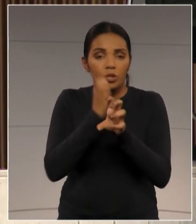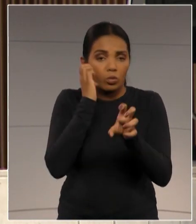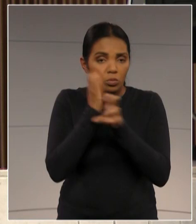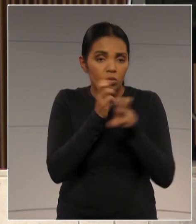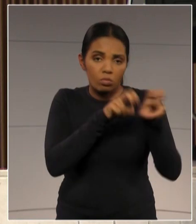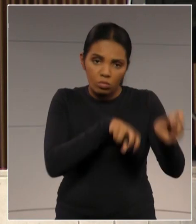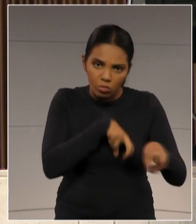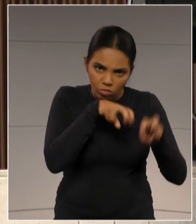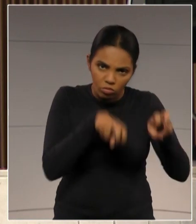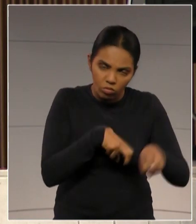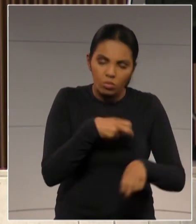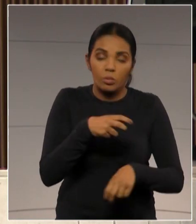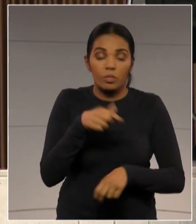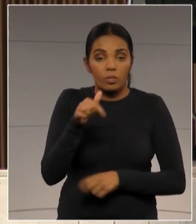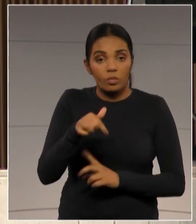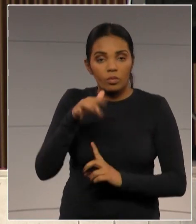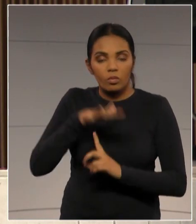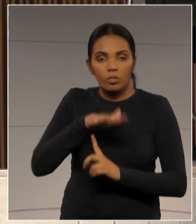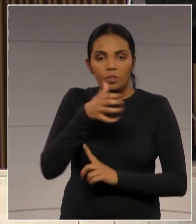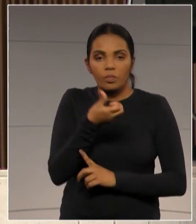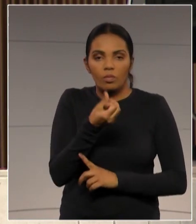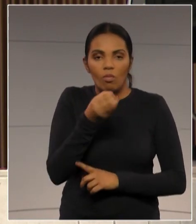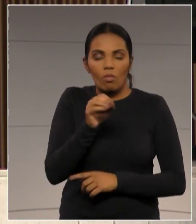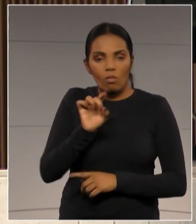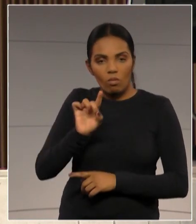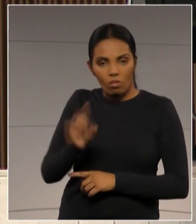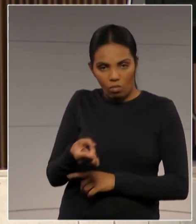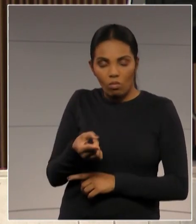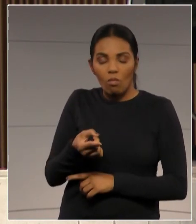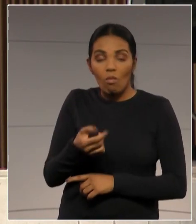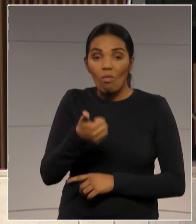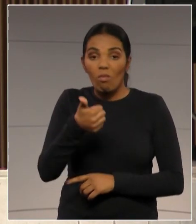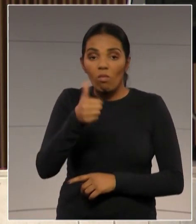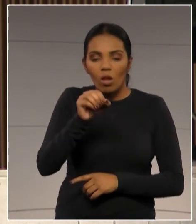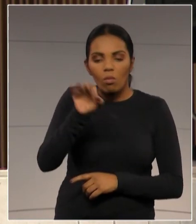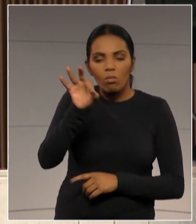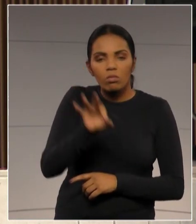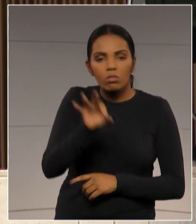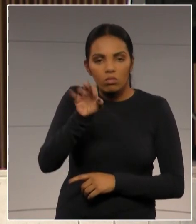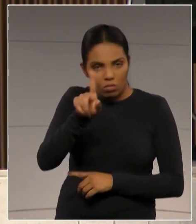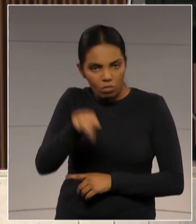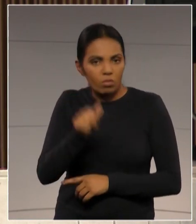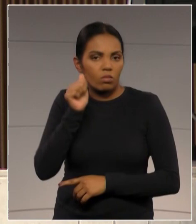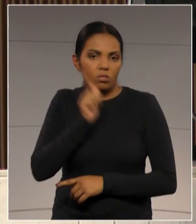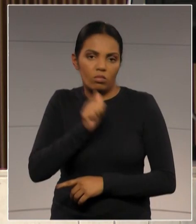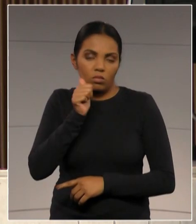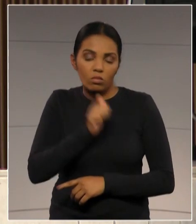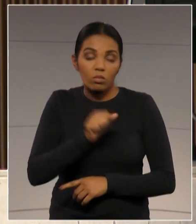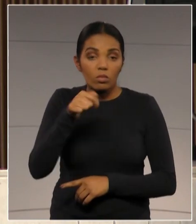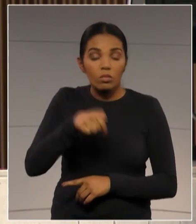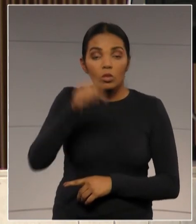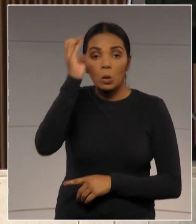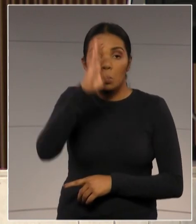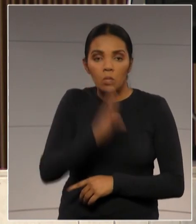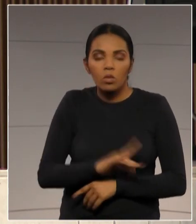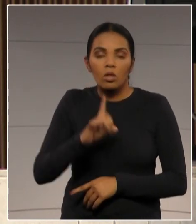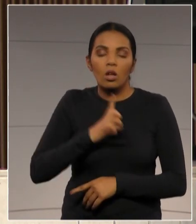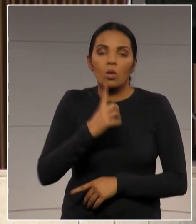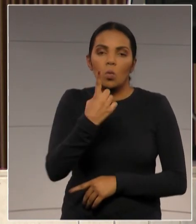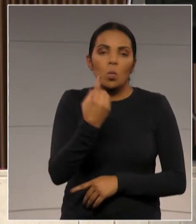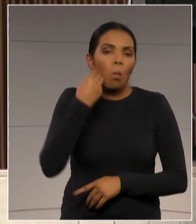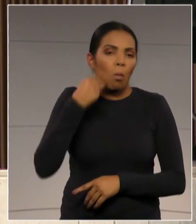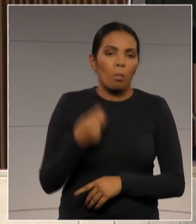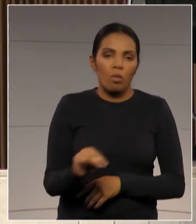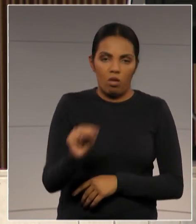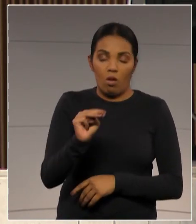nós temos cerca de 60 mil engenheiros, 10% são mulheres, no Brasil, mais de um milhão de engenheiros, o que mostra, inclusive, que há uma